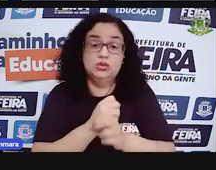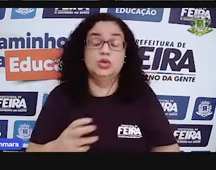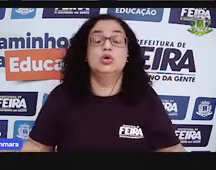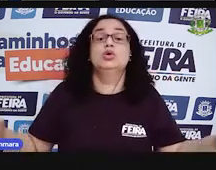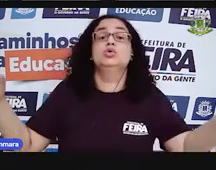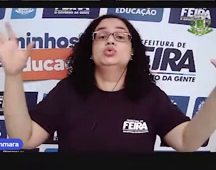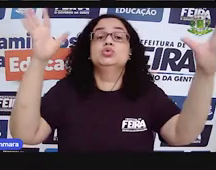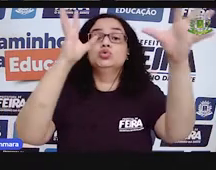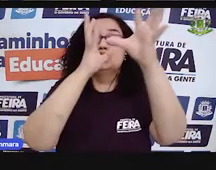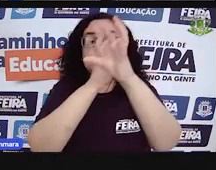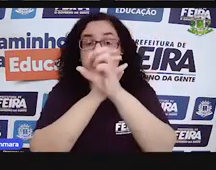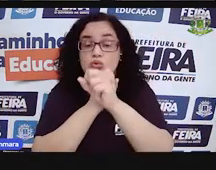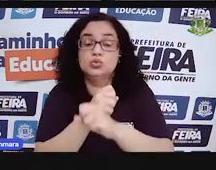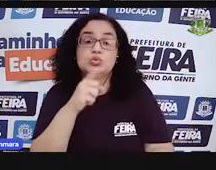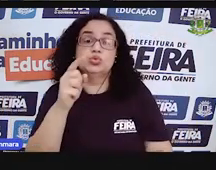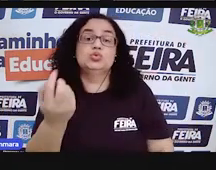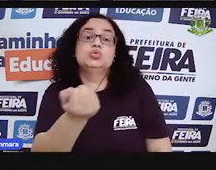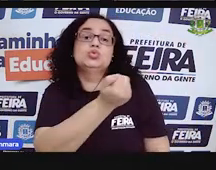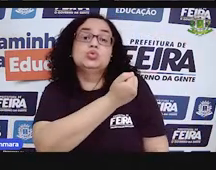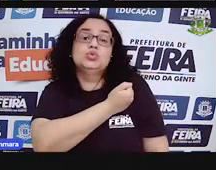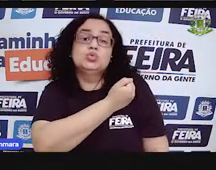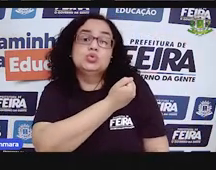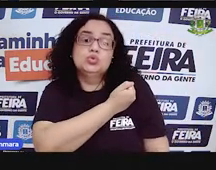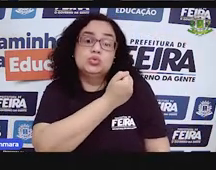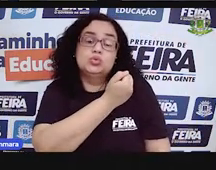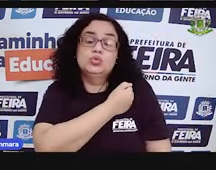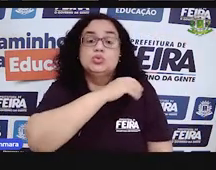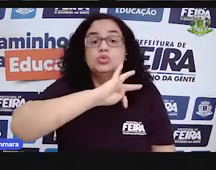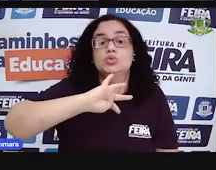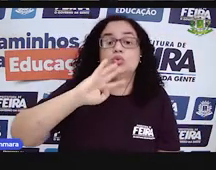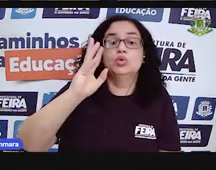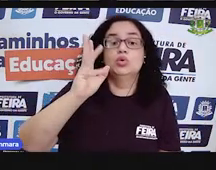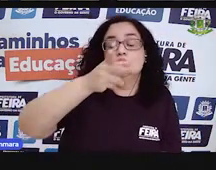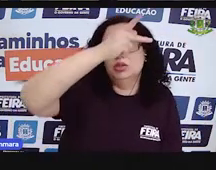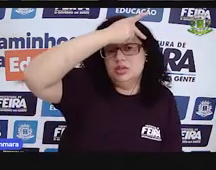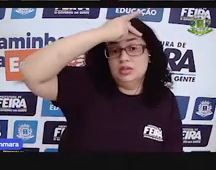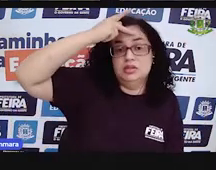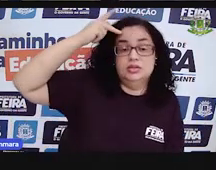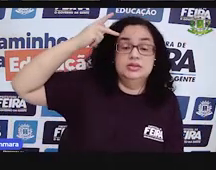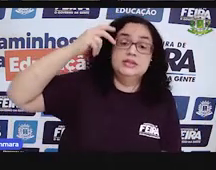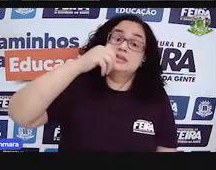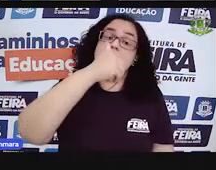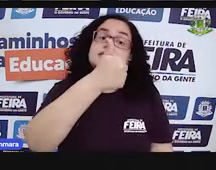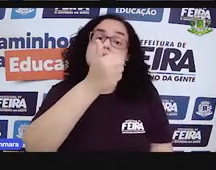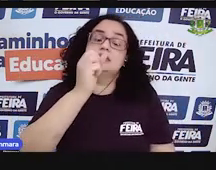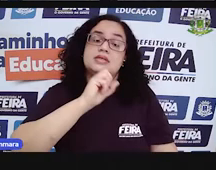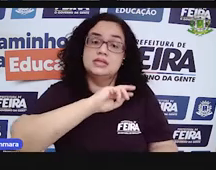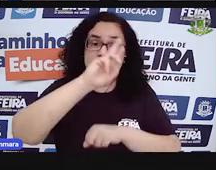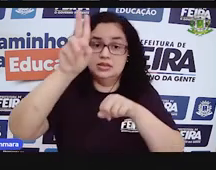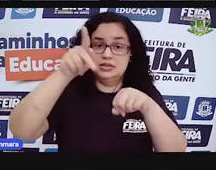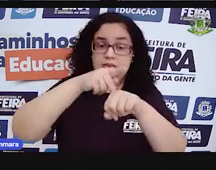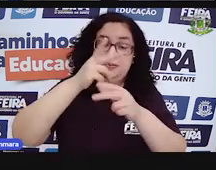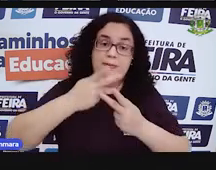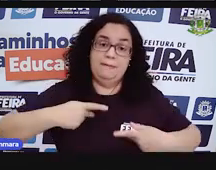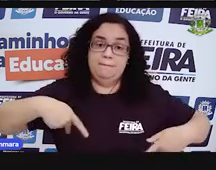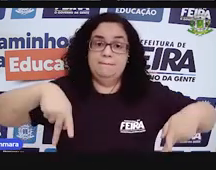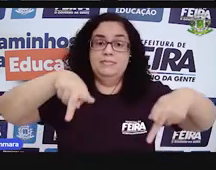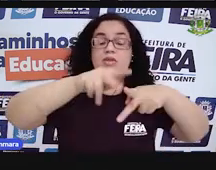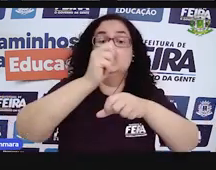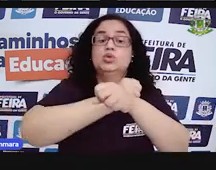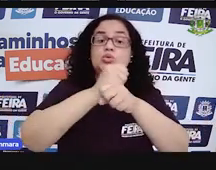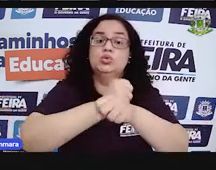Junta todos esses valores aí, junta todas essas pessoas desses 10 países mais populosos em 2014.